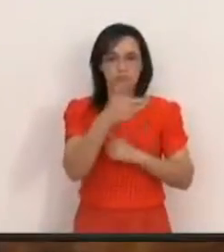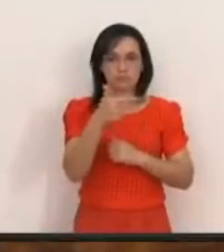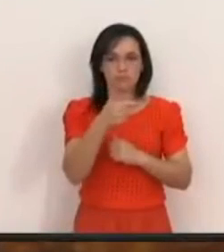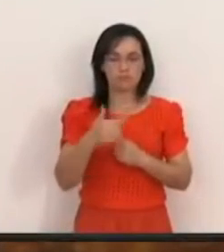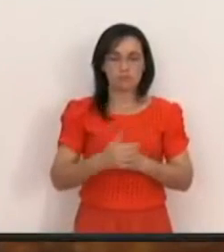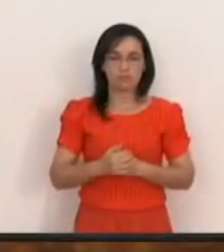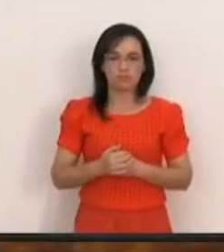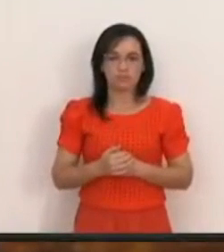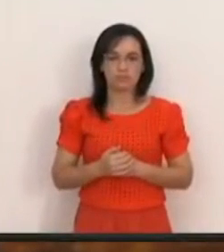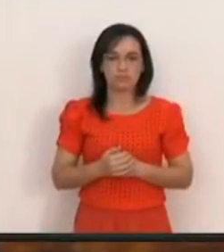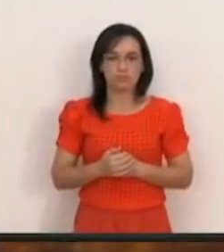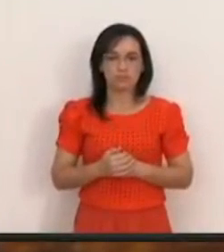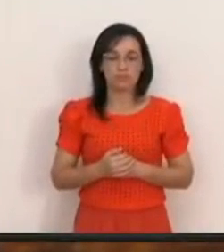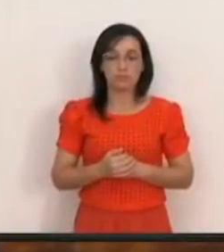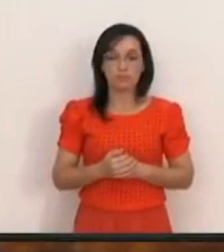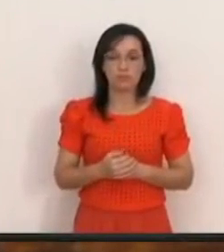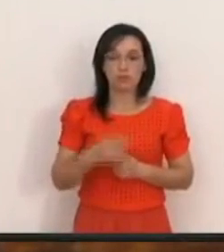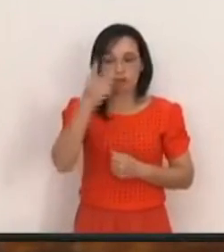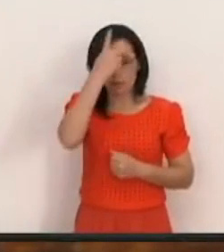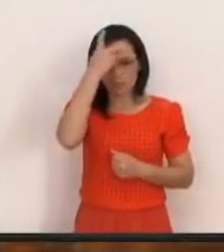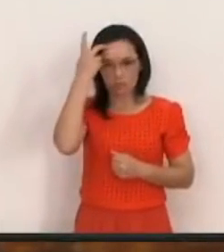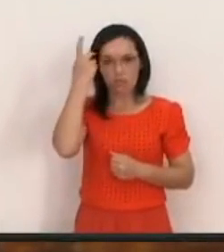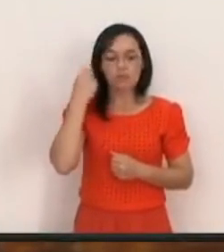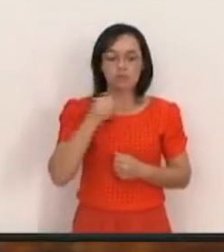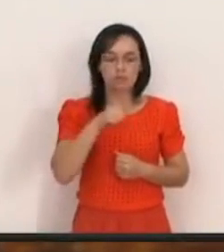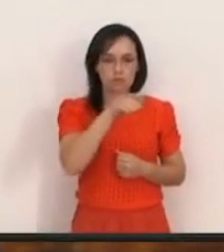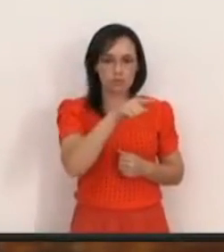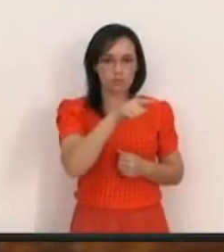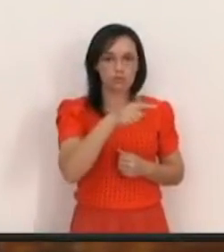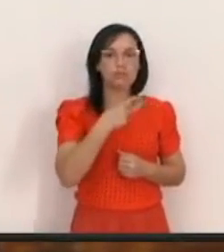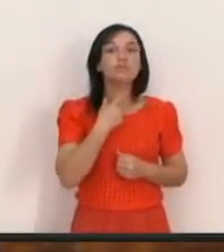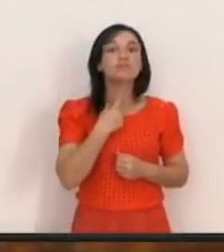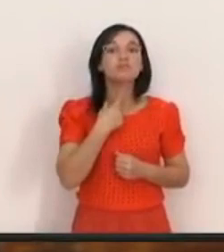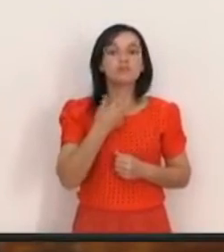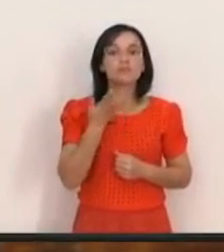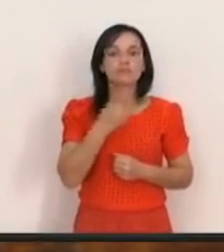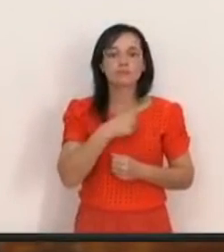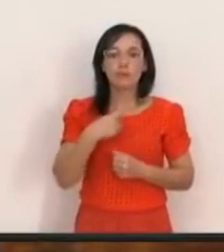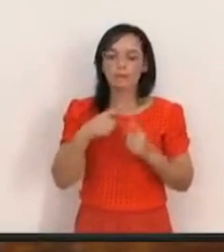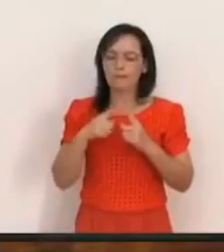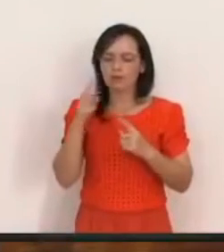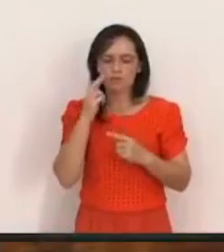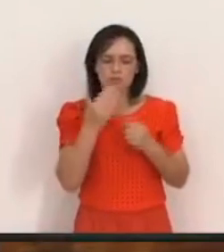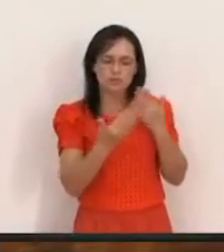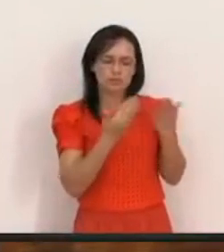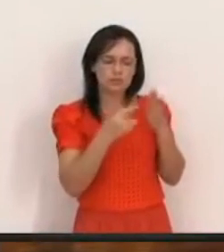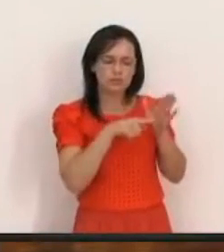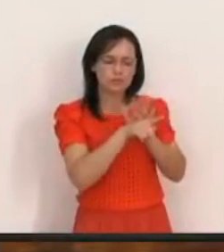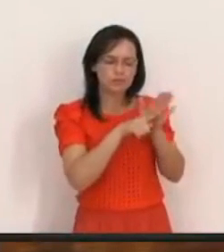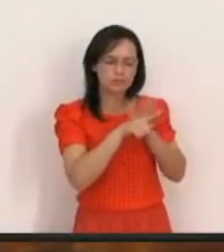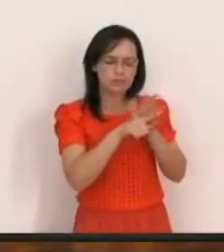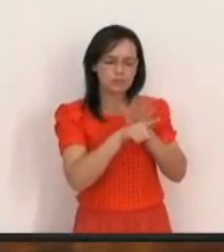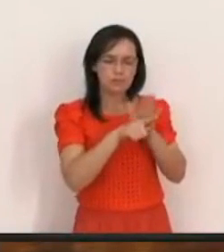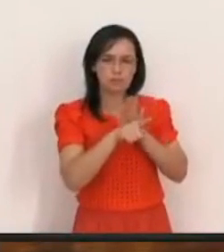imponhas precipitadamente as mãos Nem participes dos pecados alheios